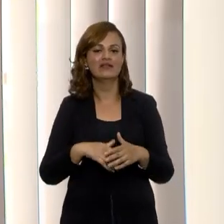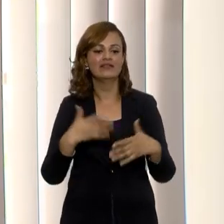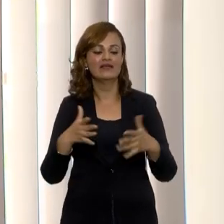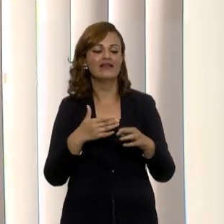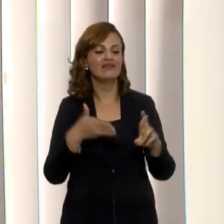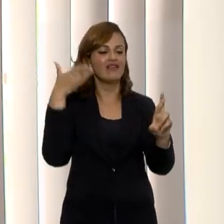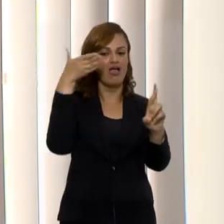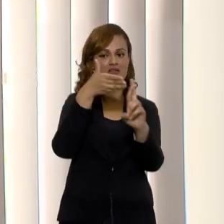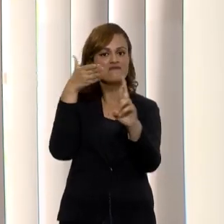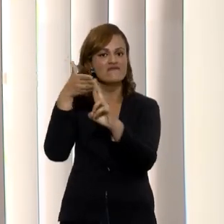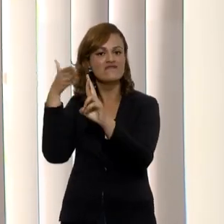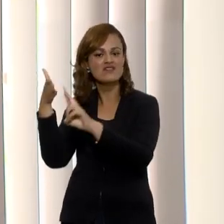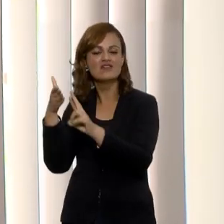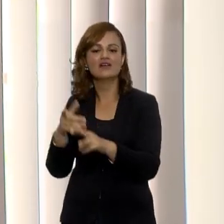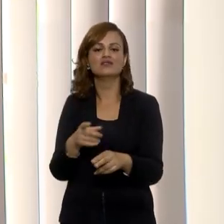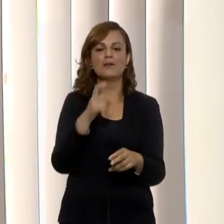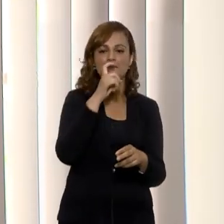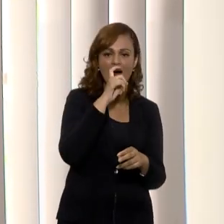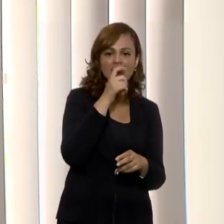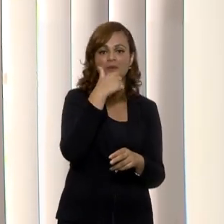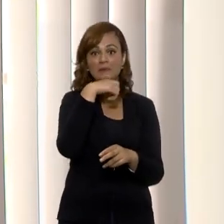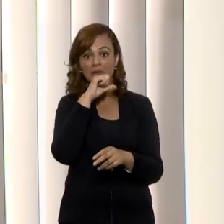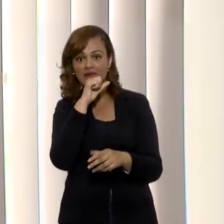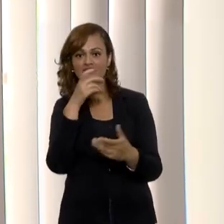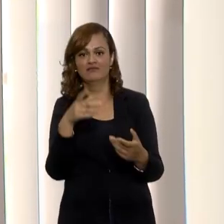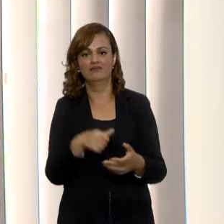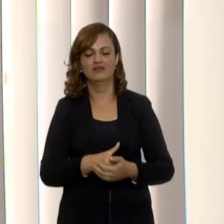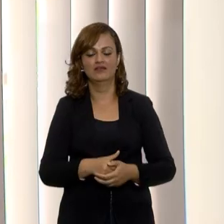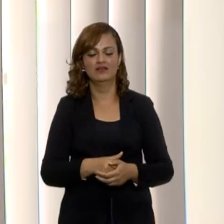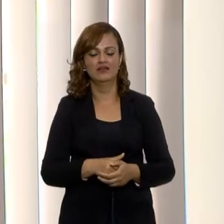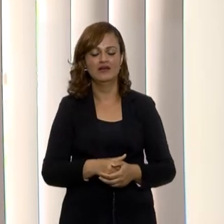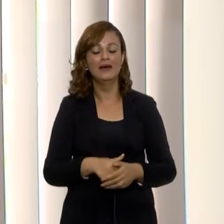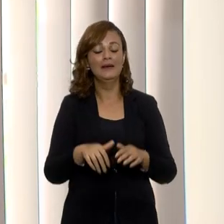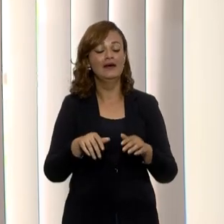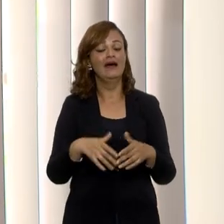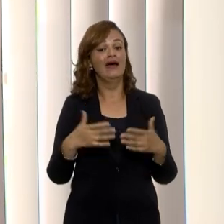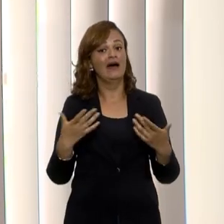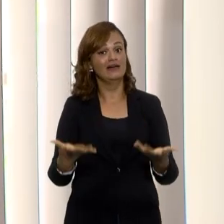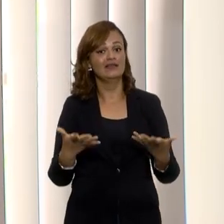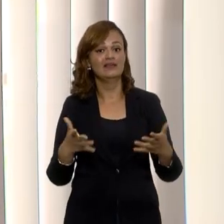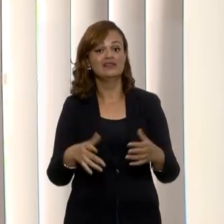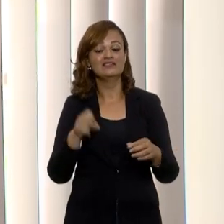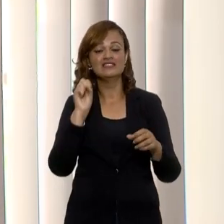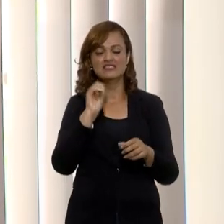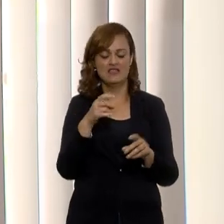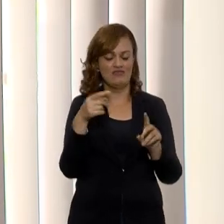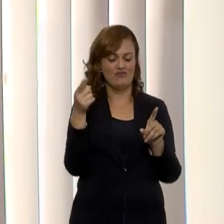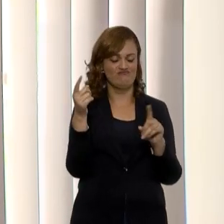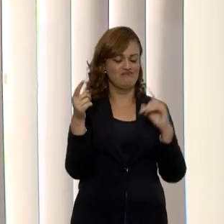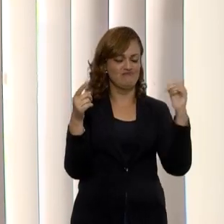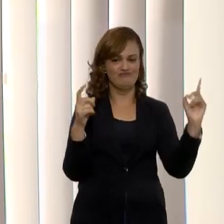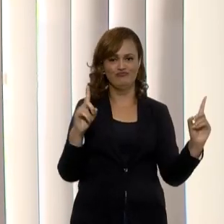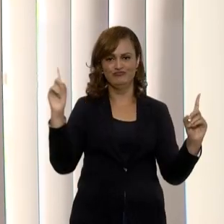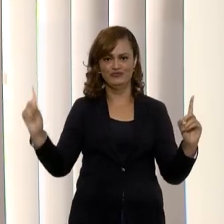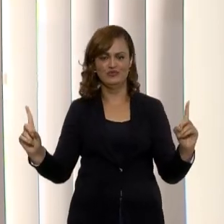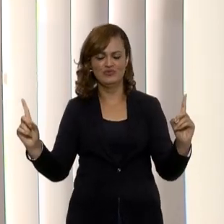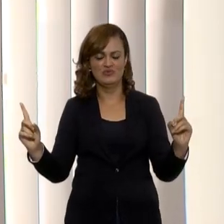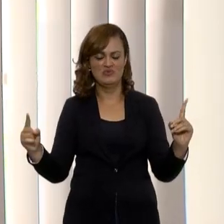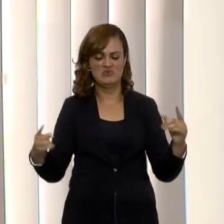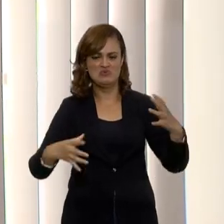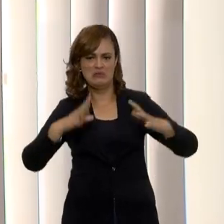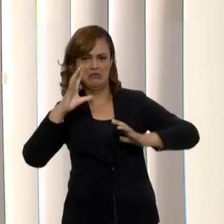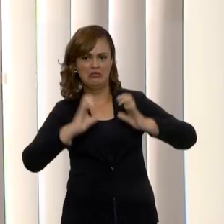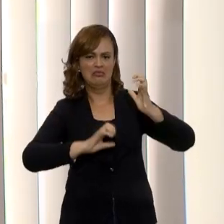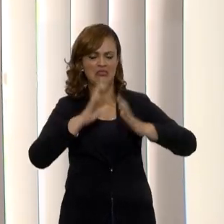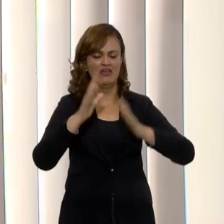humano. E ela tem essa identificação tanto do lado do pai quanto do lado da mãe. E aí então se um dos dois,